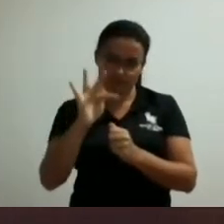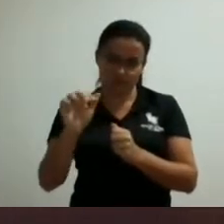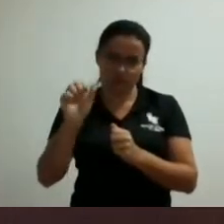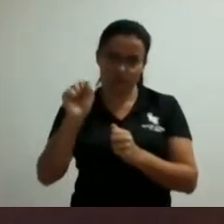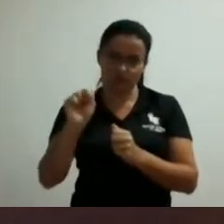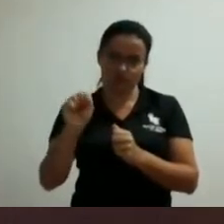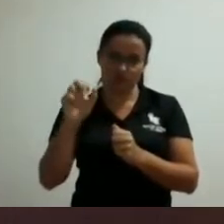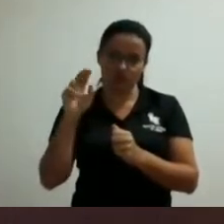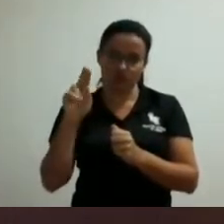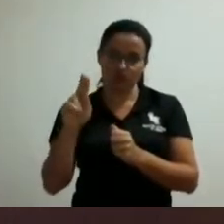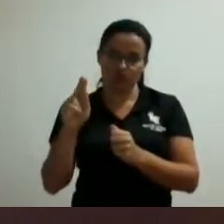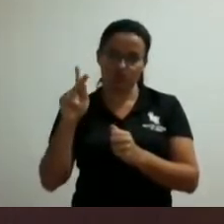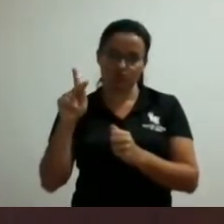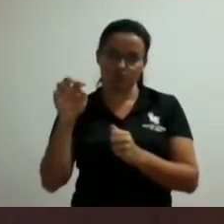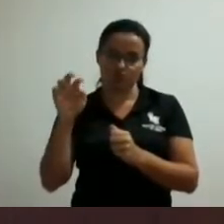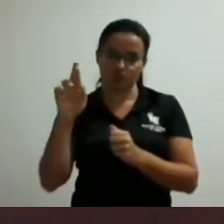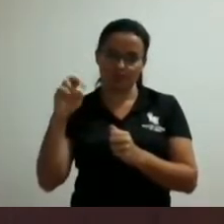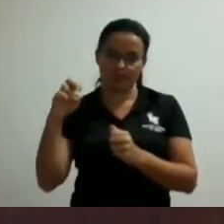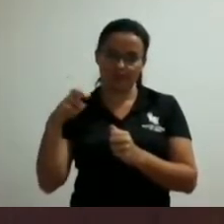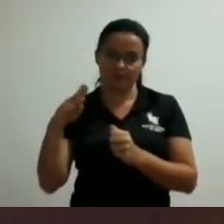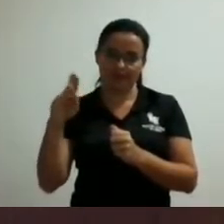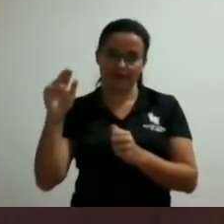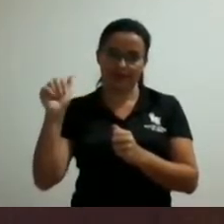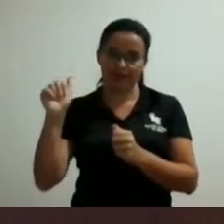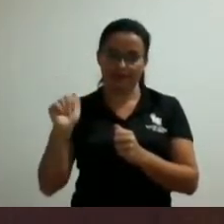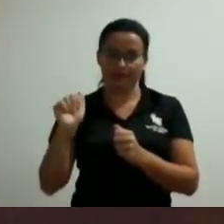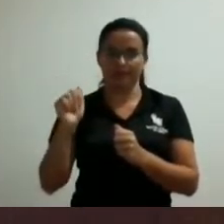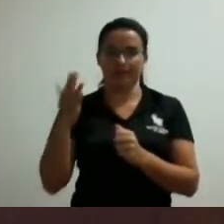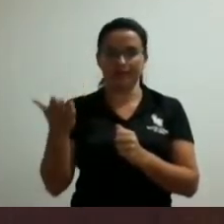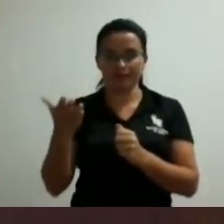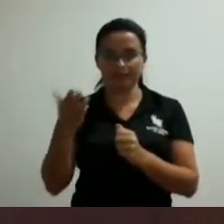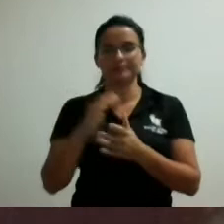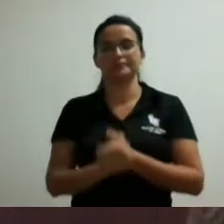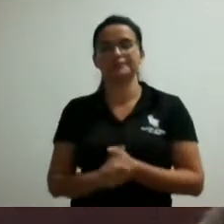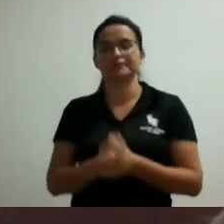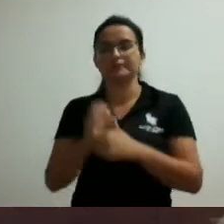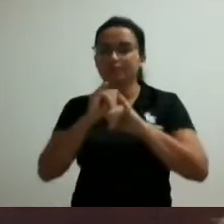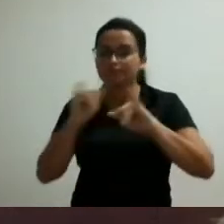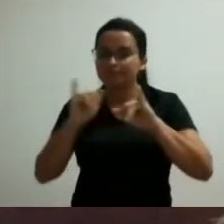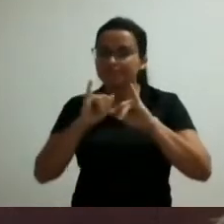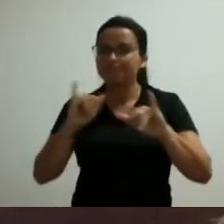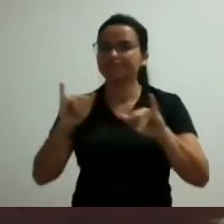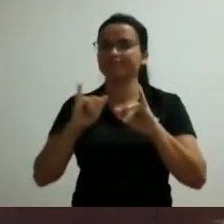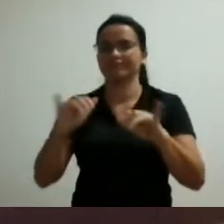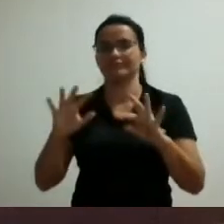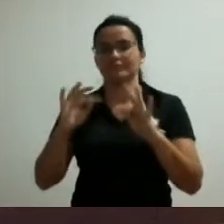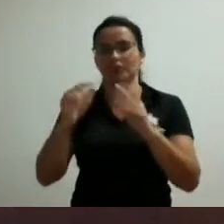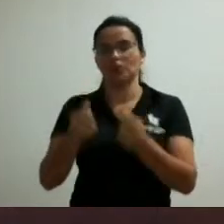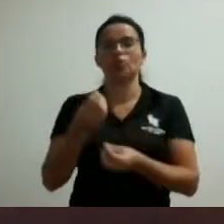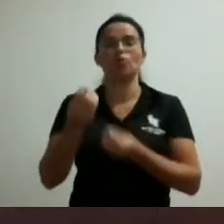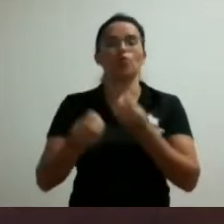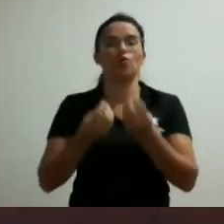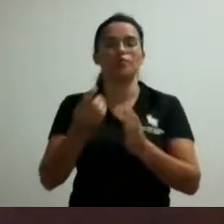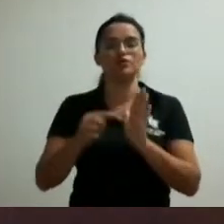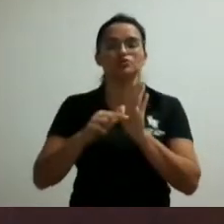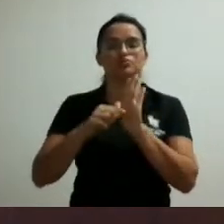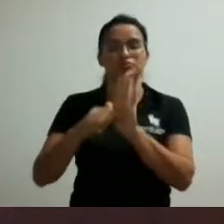um movimento de popularização do atendimento dos primeiros socorros de forma